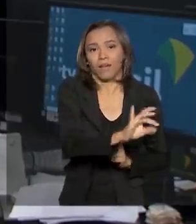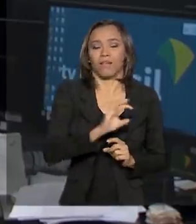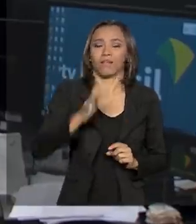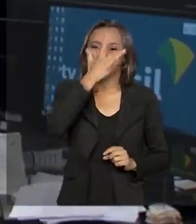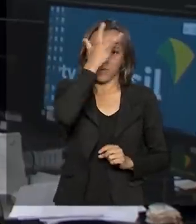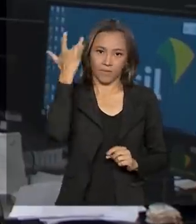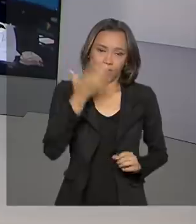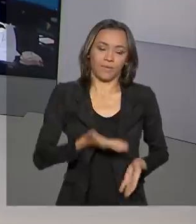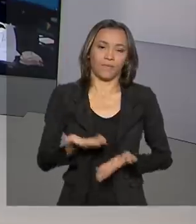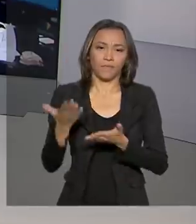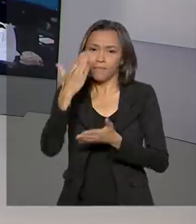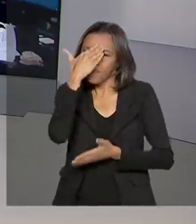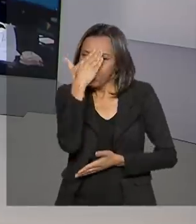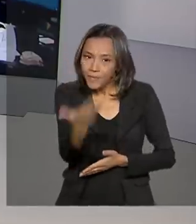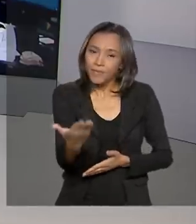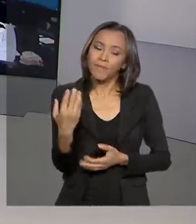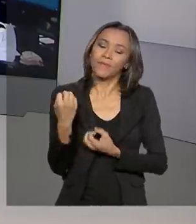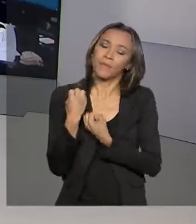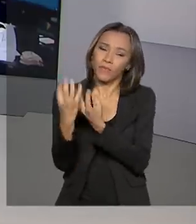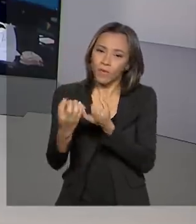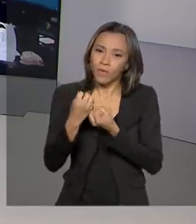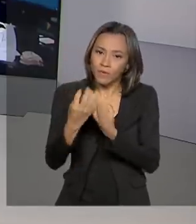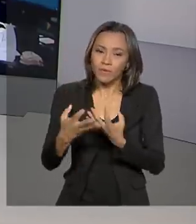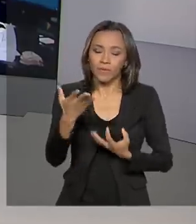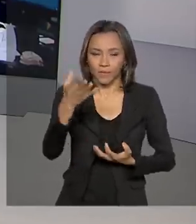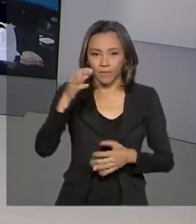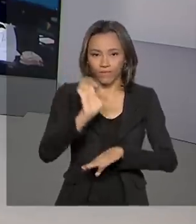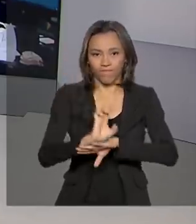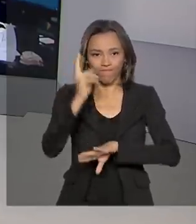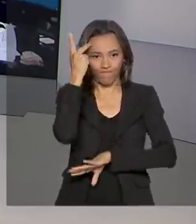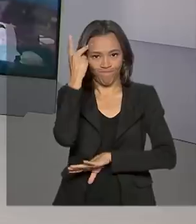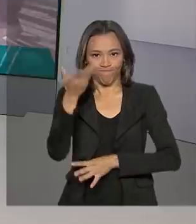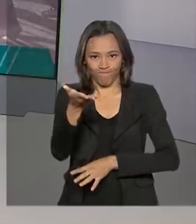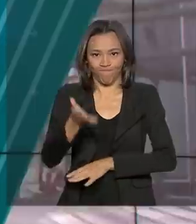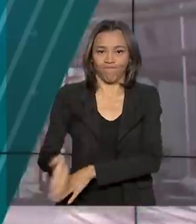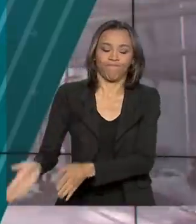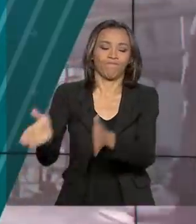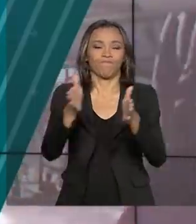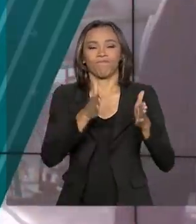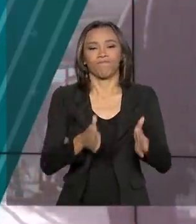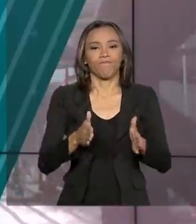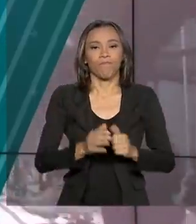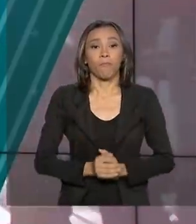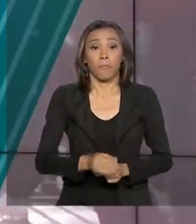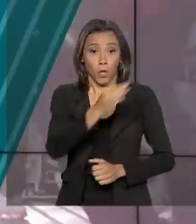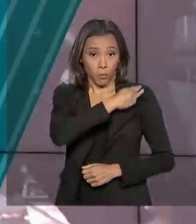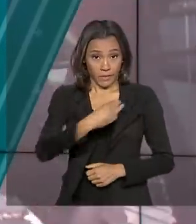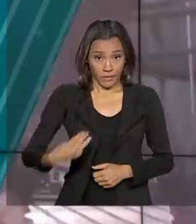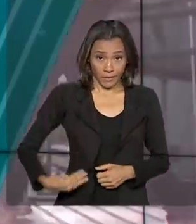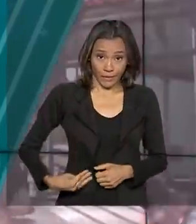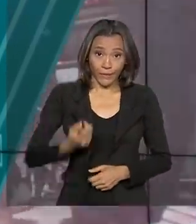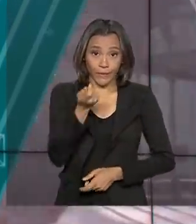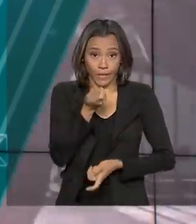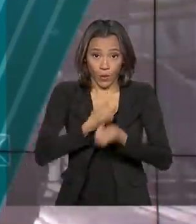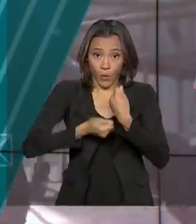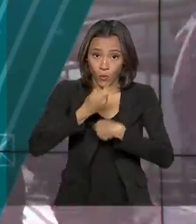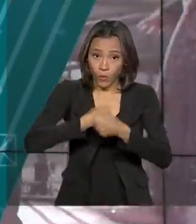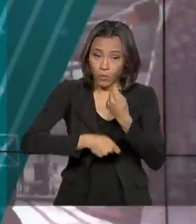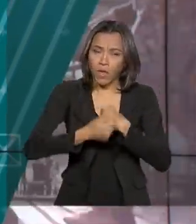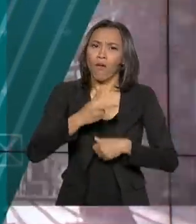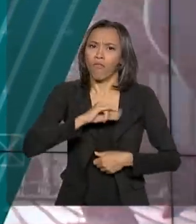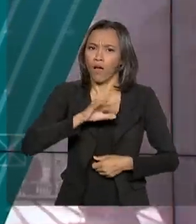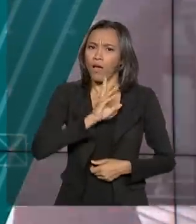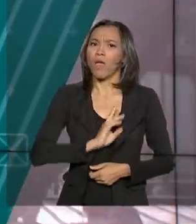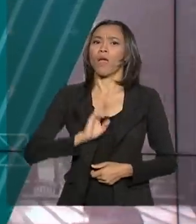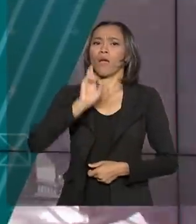Obrigada, Dimas, pelas suas informações ao vivo, direto de São Paulo. O ministro da Economia, Paulo Guedes, vai representar